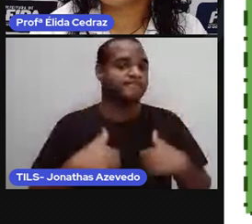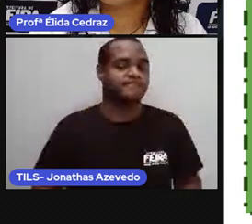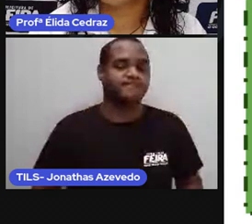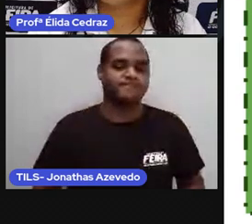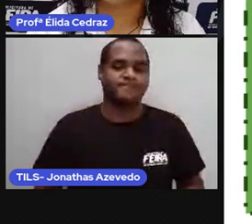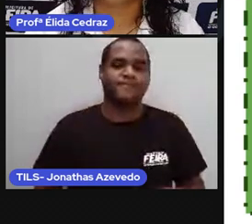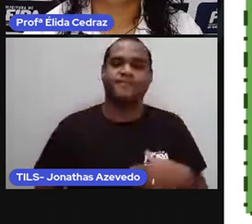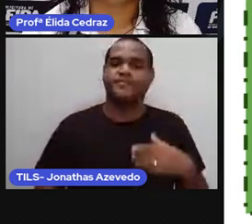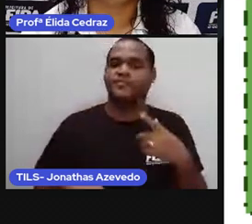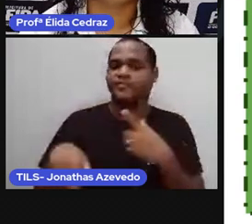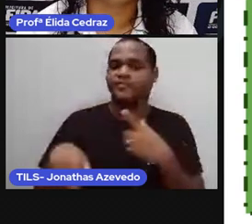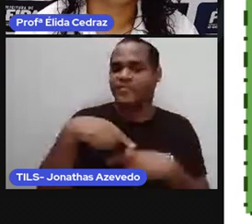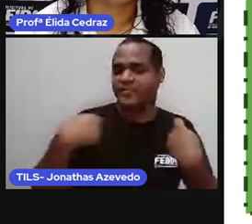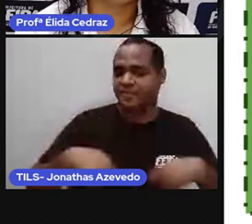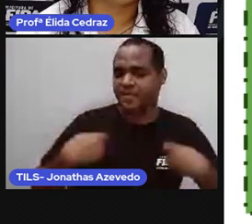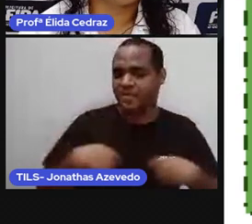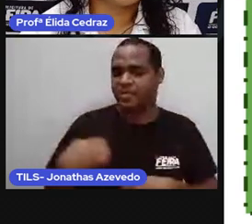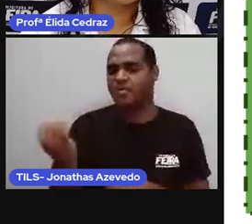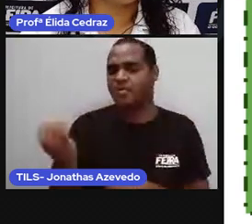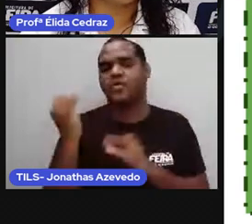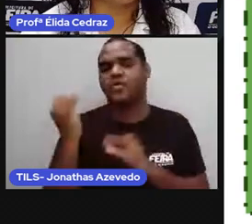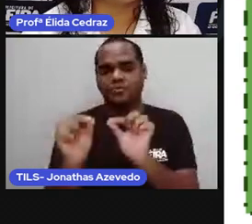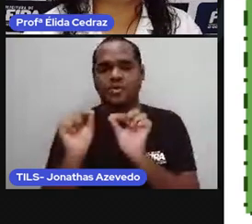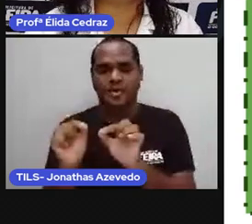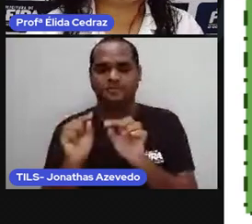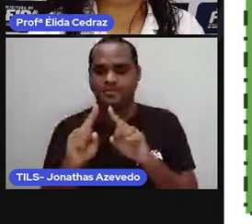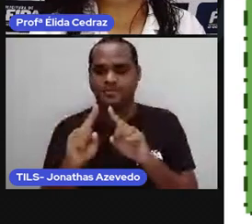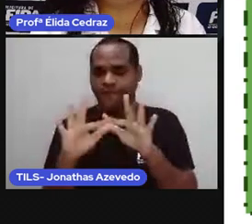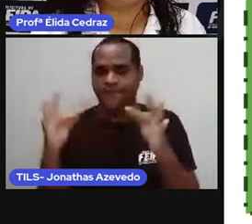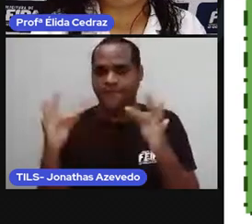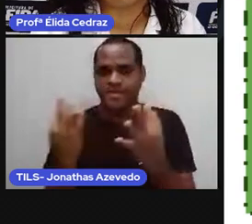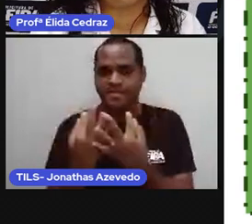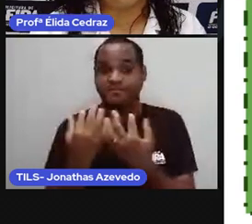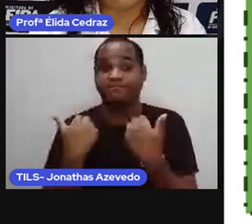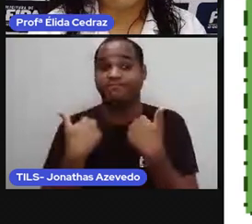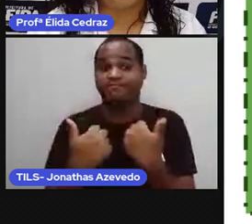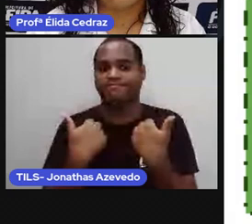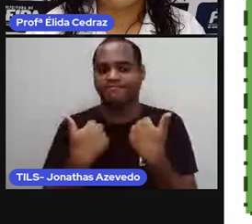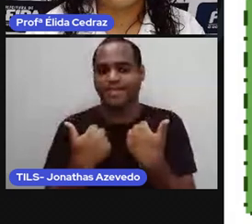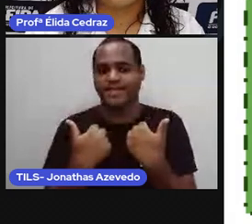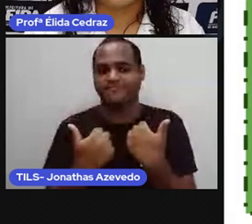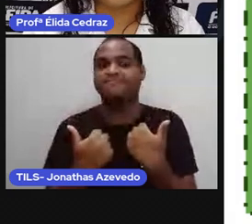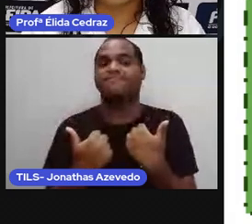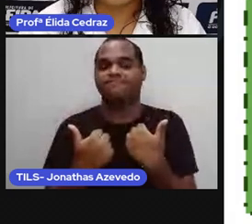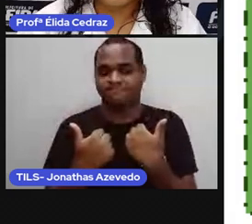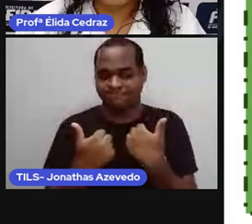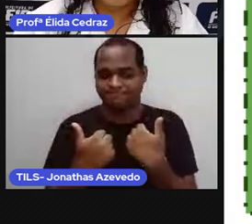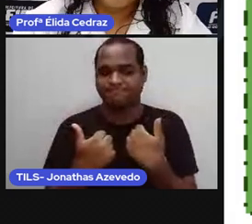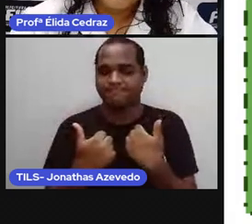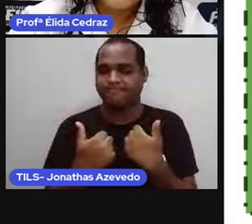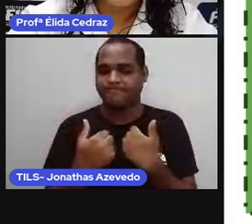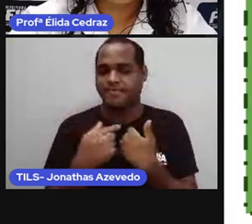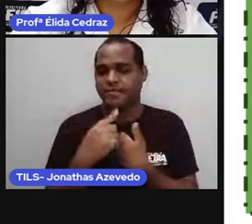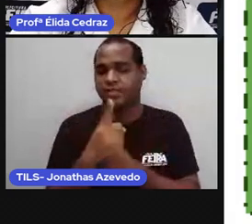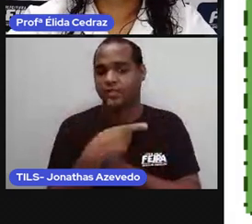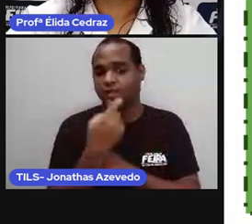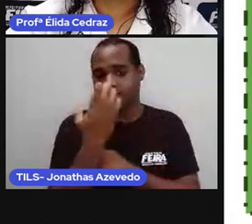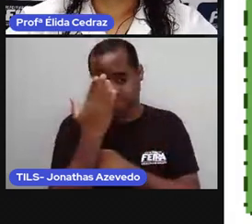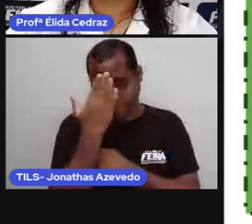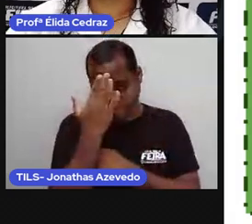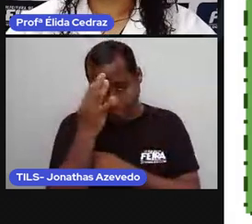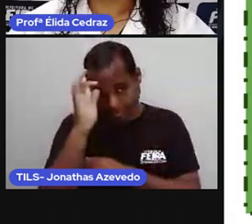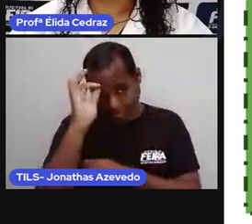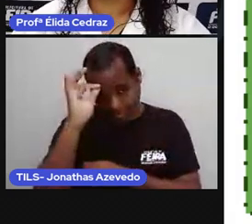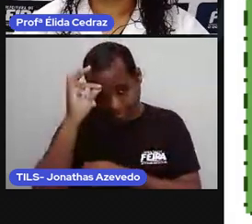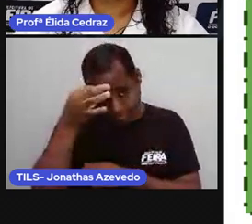precisa se manter num ambiente familiar saudável, porque é dos adultos